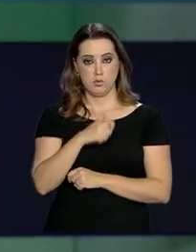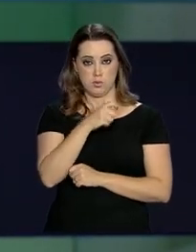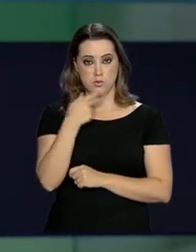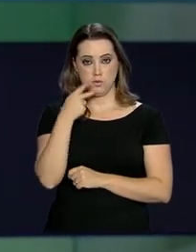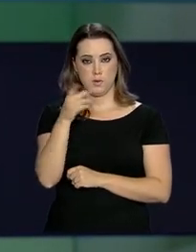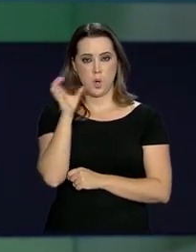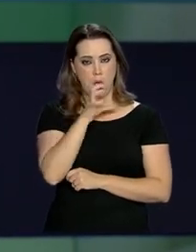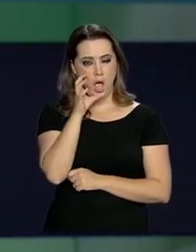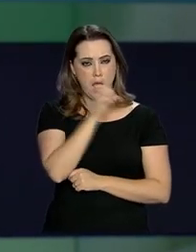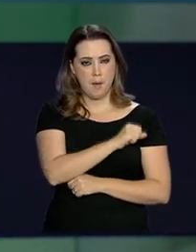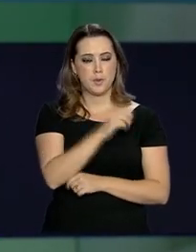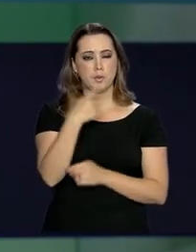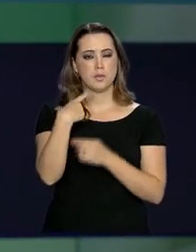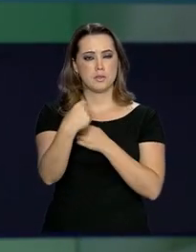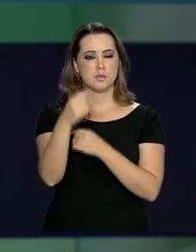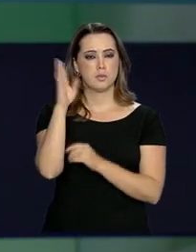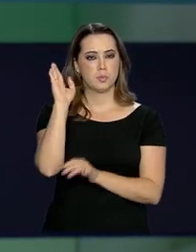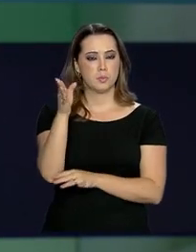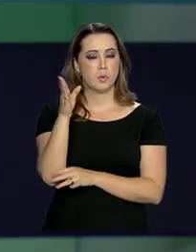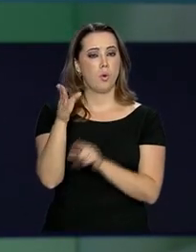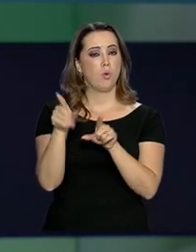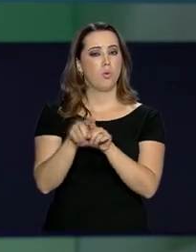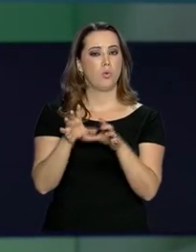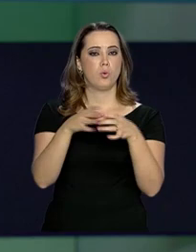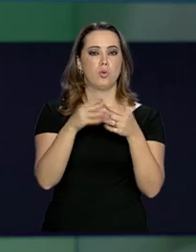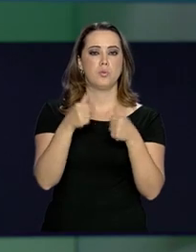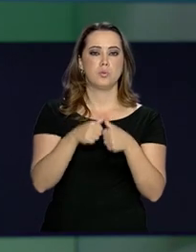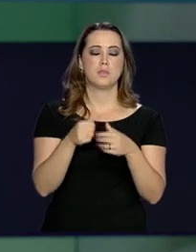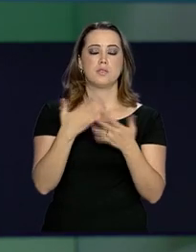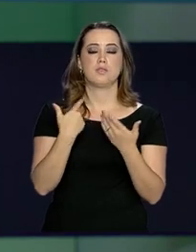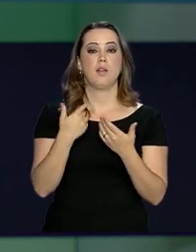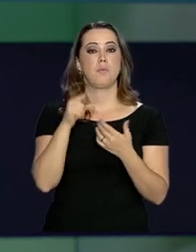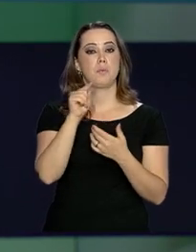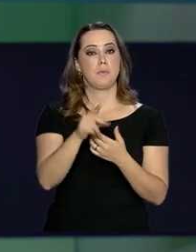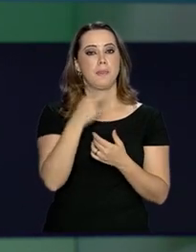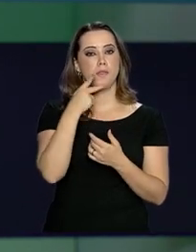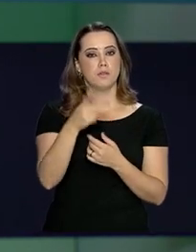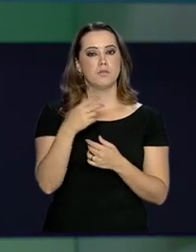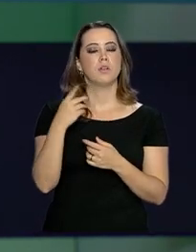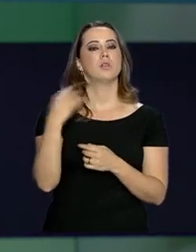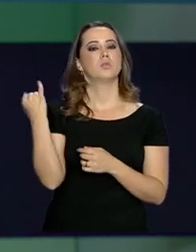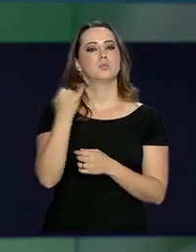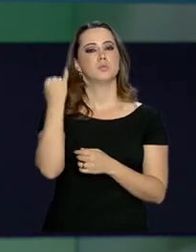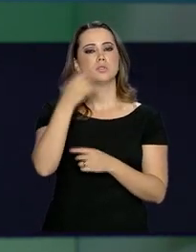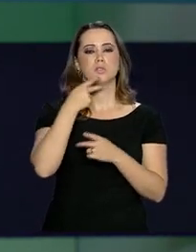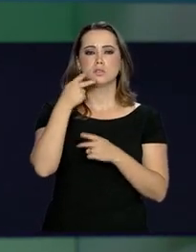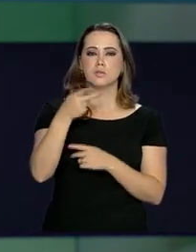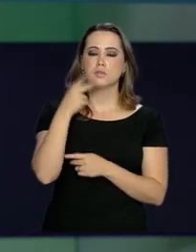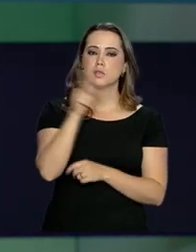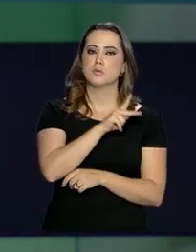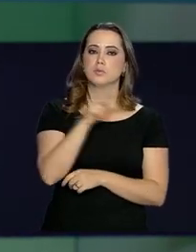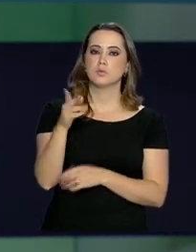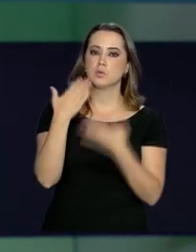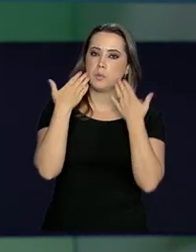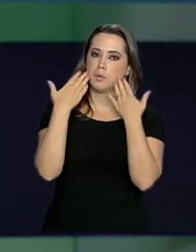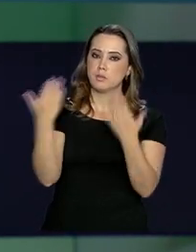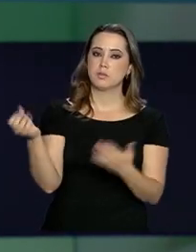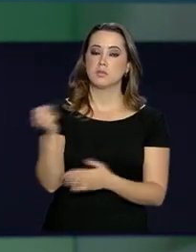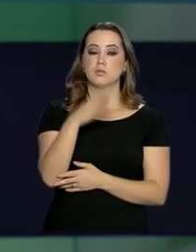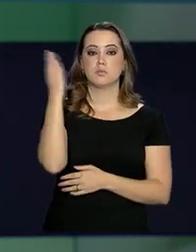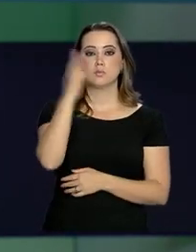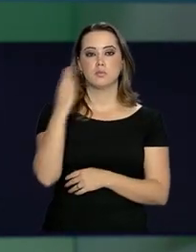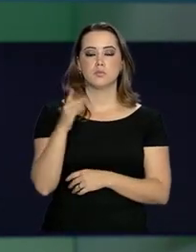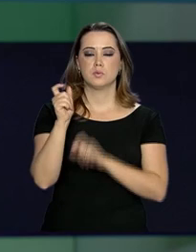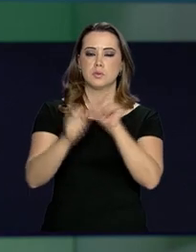na saída do hotel onde a comitiva brasileira está hospedada. O ministro reforçou o discurso do presidente de apresentar um